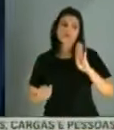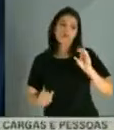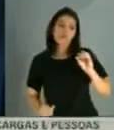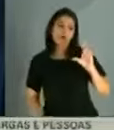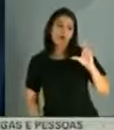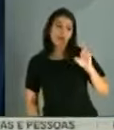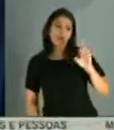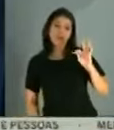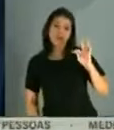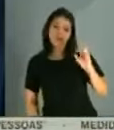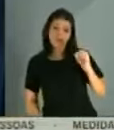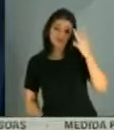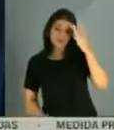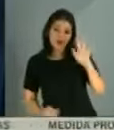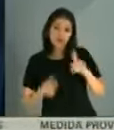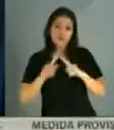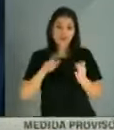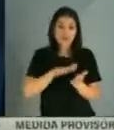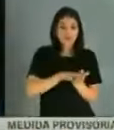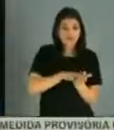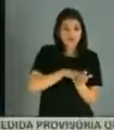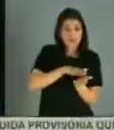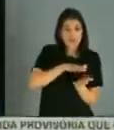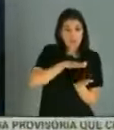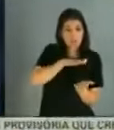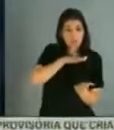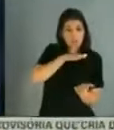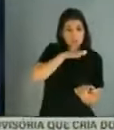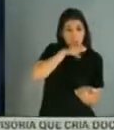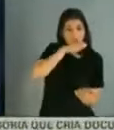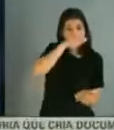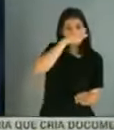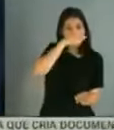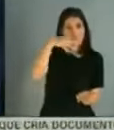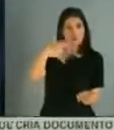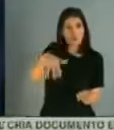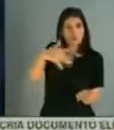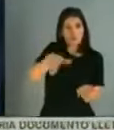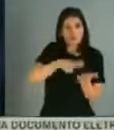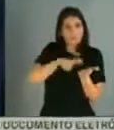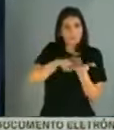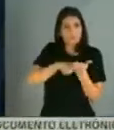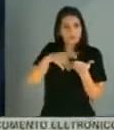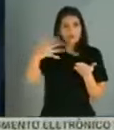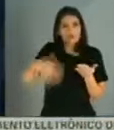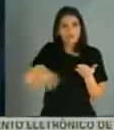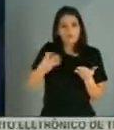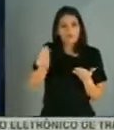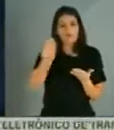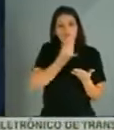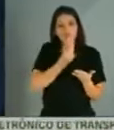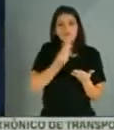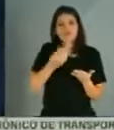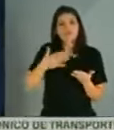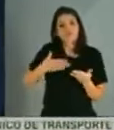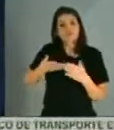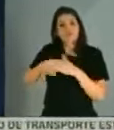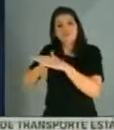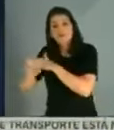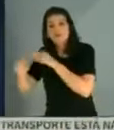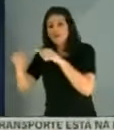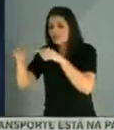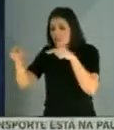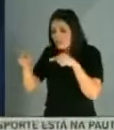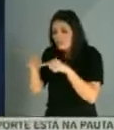mas era quantidade de volumes muito grande. Eu chegava em vários departamentos de